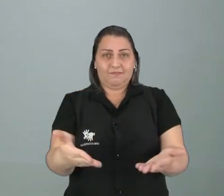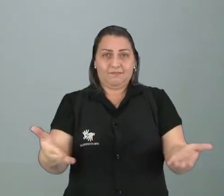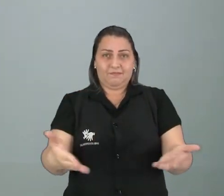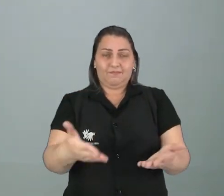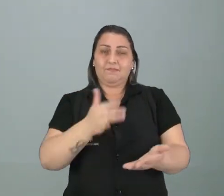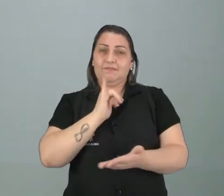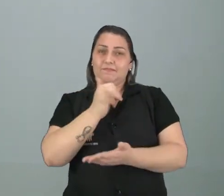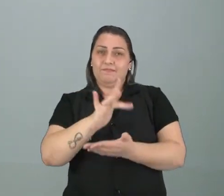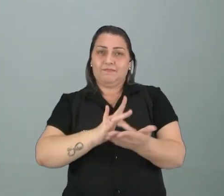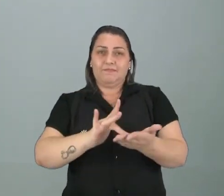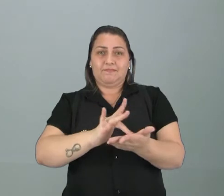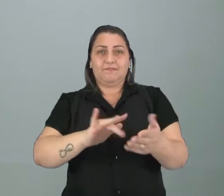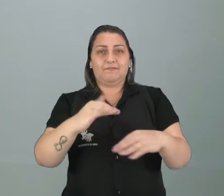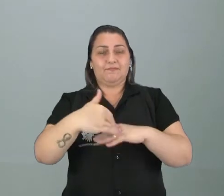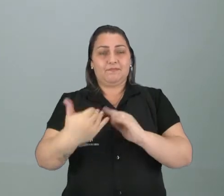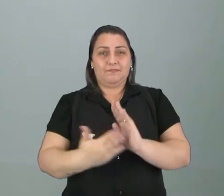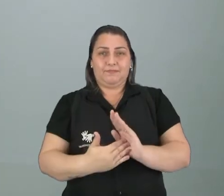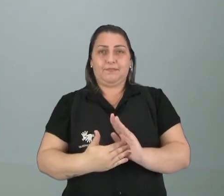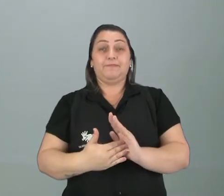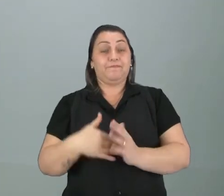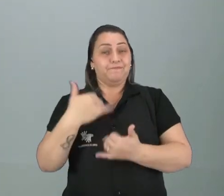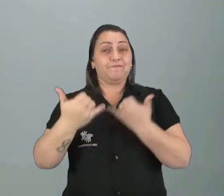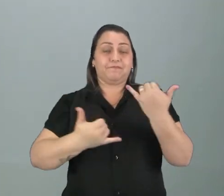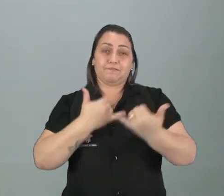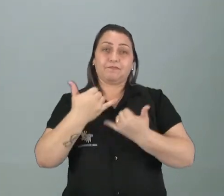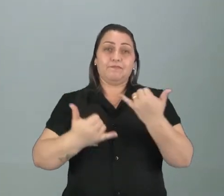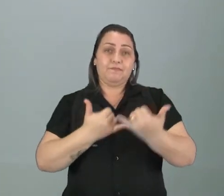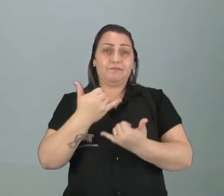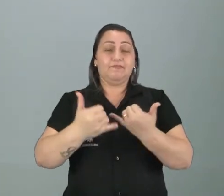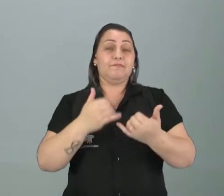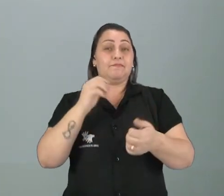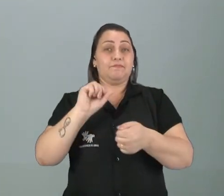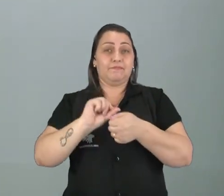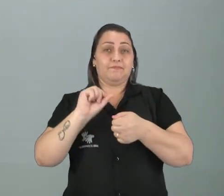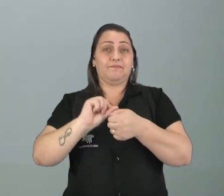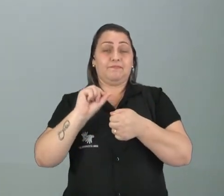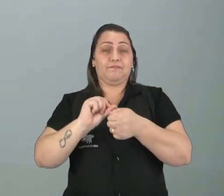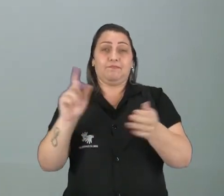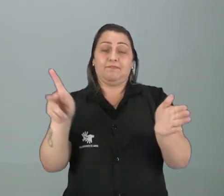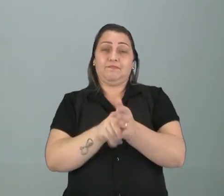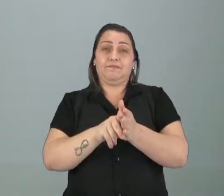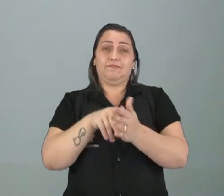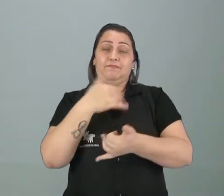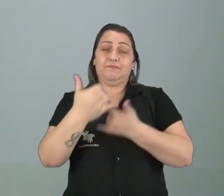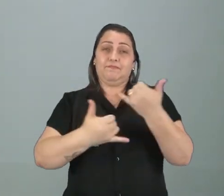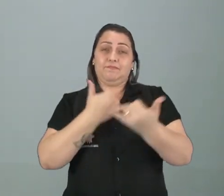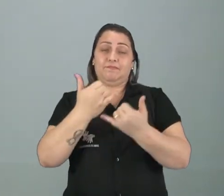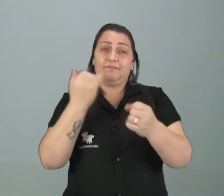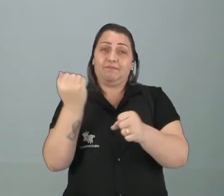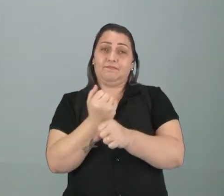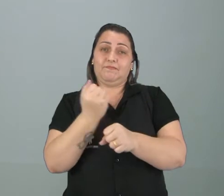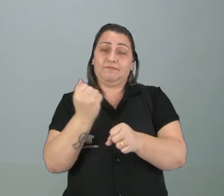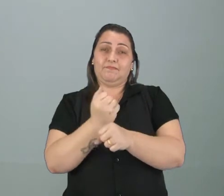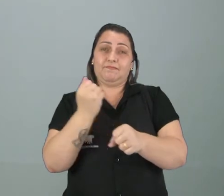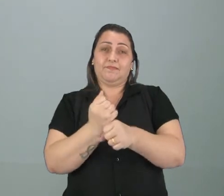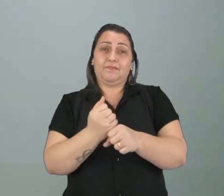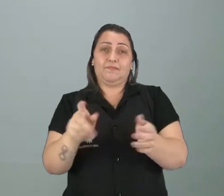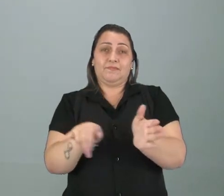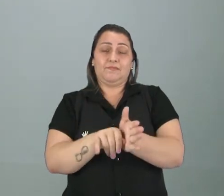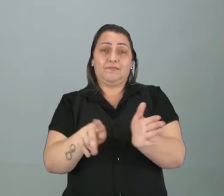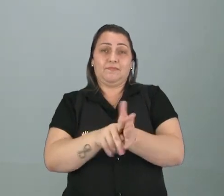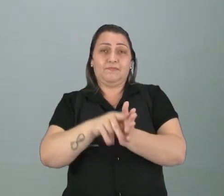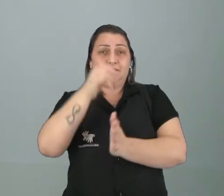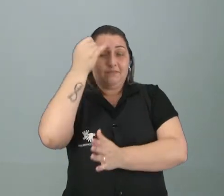eletrônicas todas, né? Então, a gente brincava, a gente construía mais brinquedos, gente construía, criava,